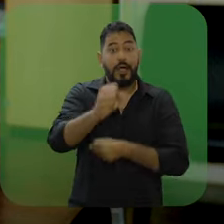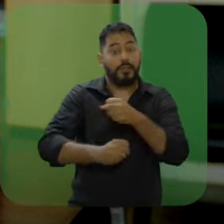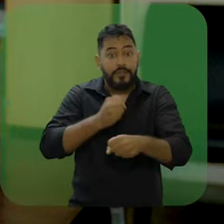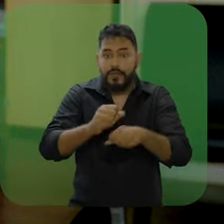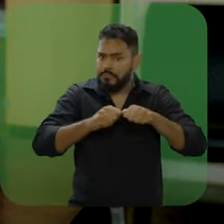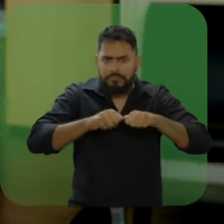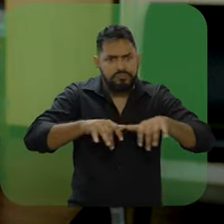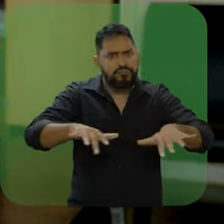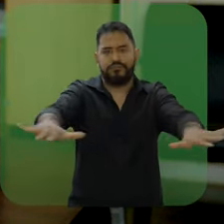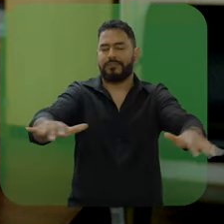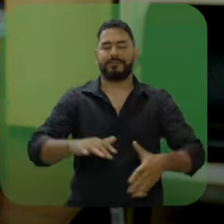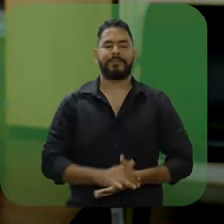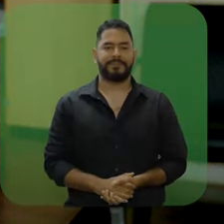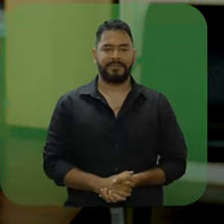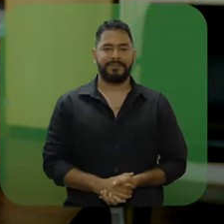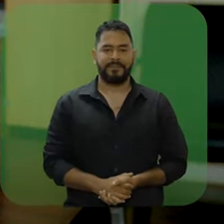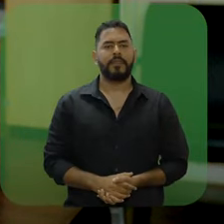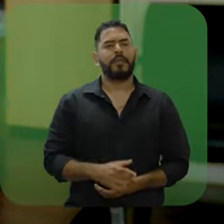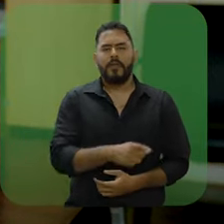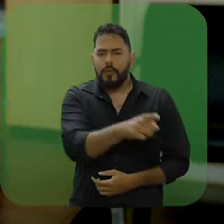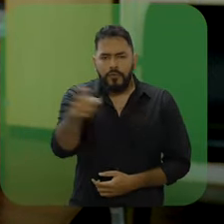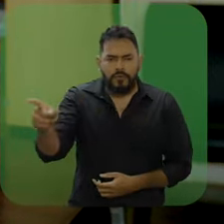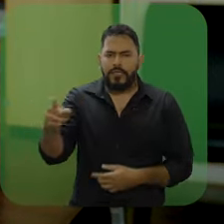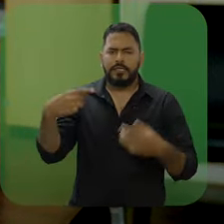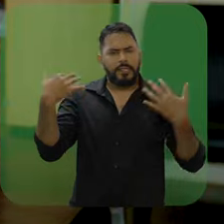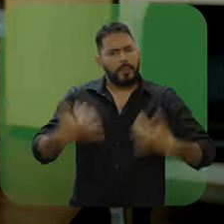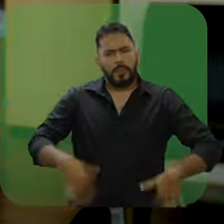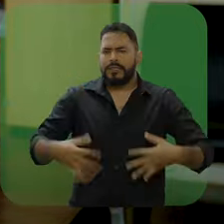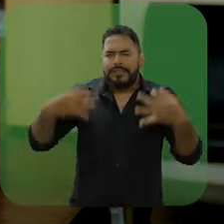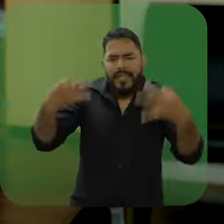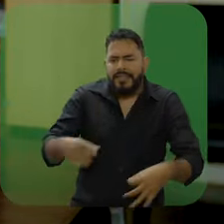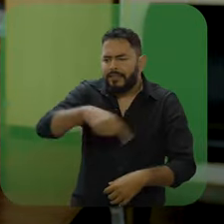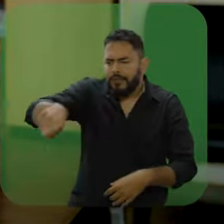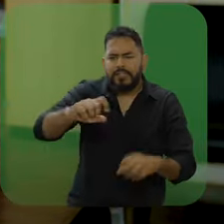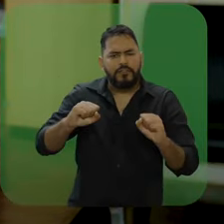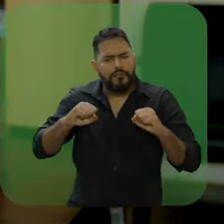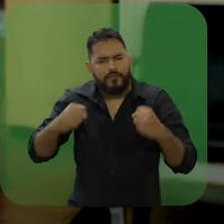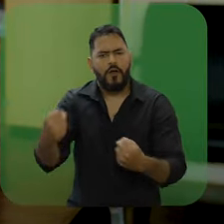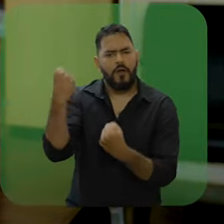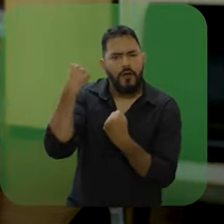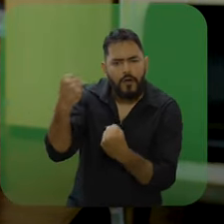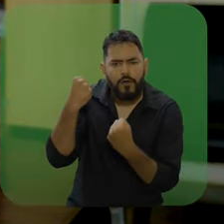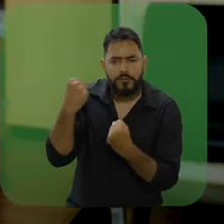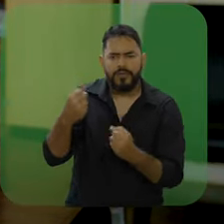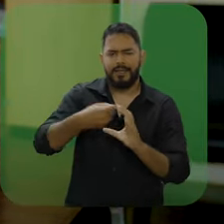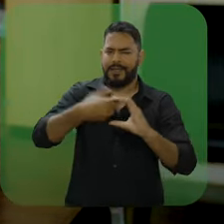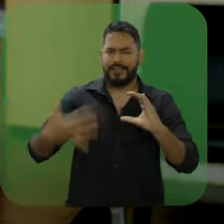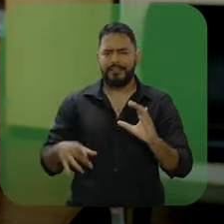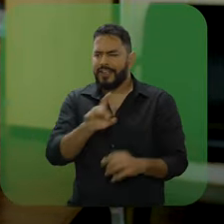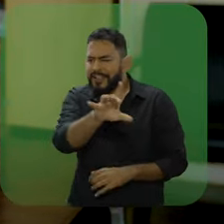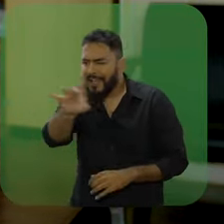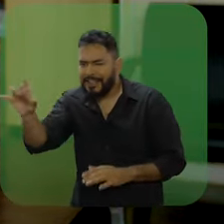se expandir ainda mais nos próximos anos. Certos de que podemos seguir contando com a força e com a determinação, que são